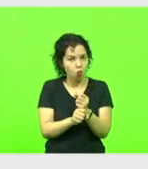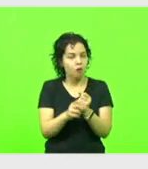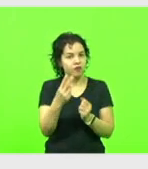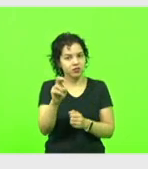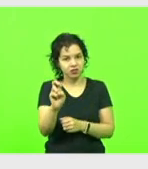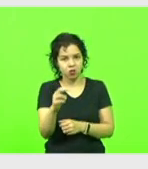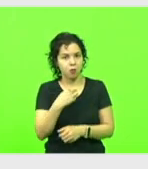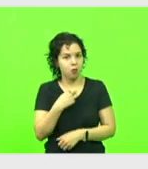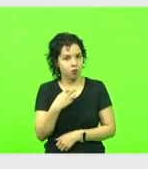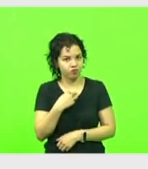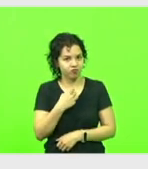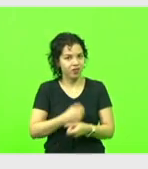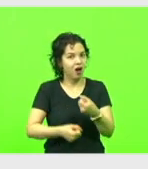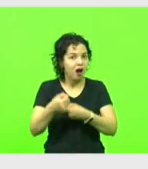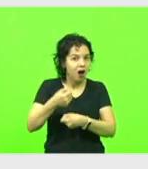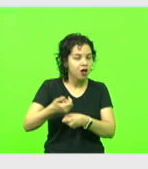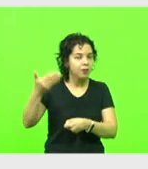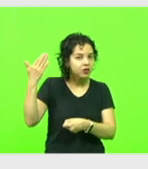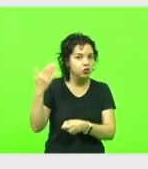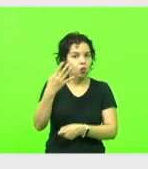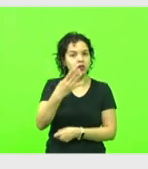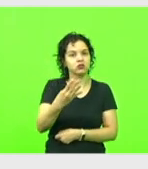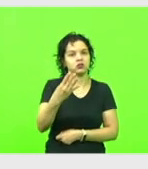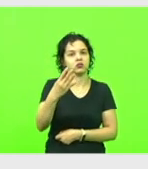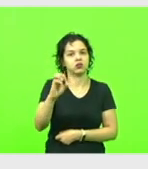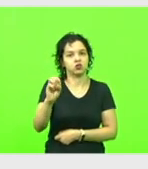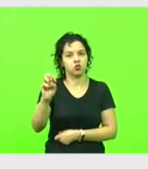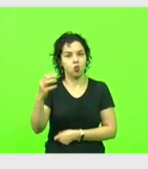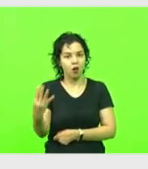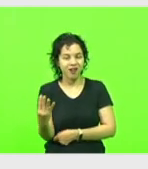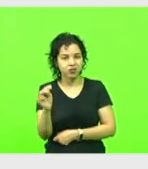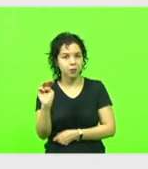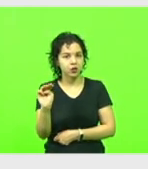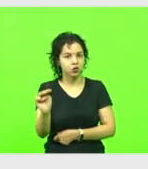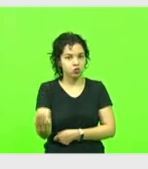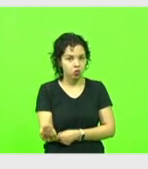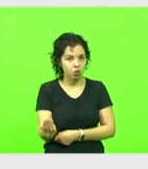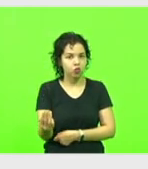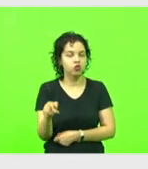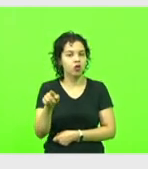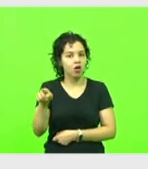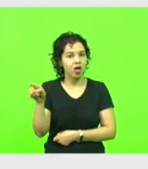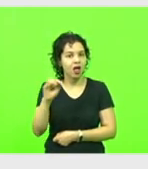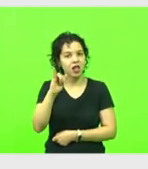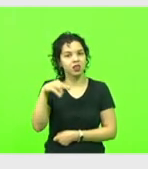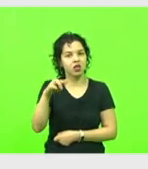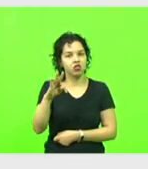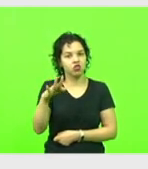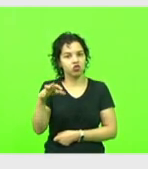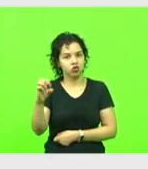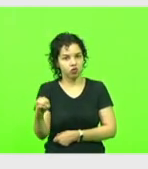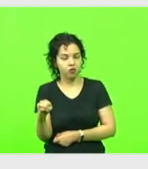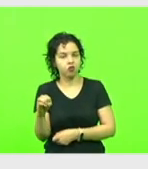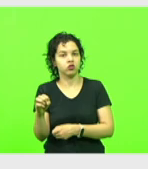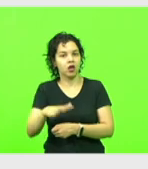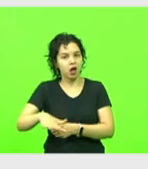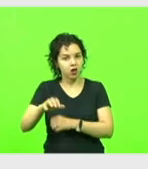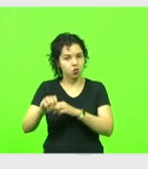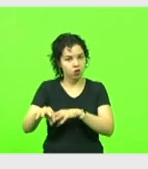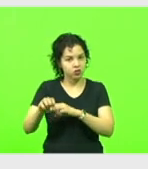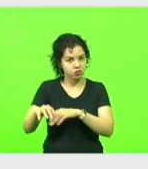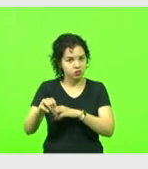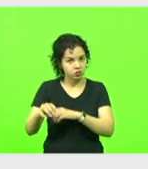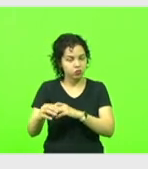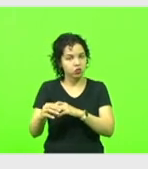foram 404 milhões nos inativos da educação. Então, em tese, 404 milhões a mais